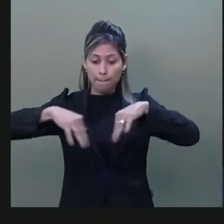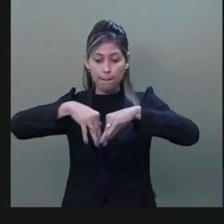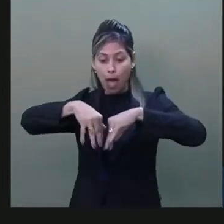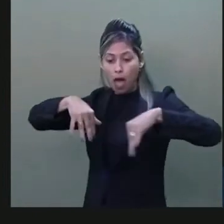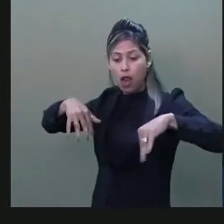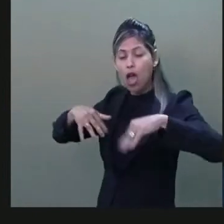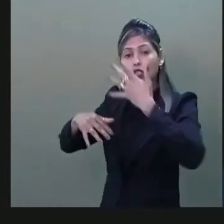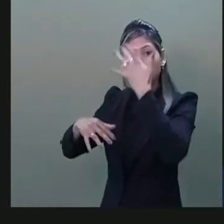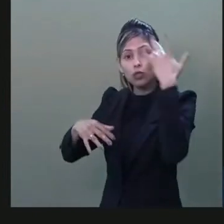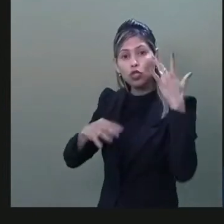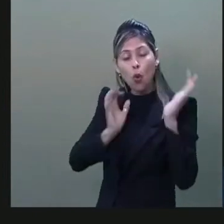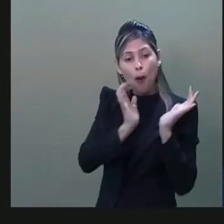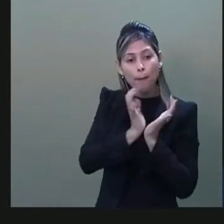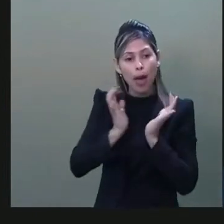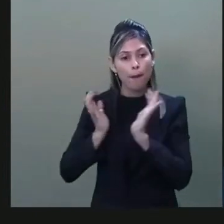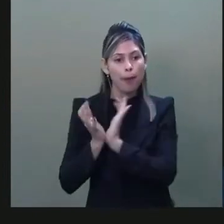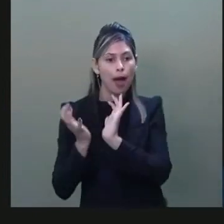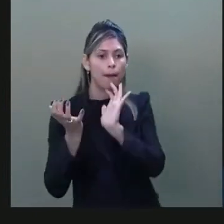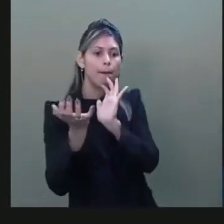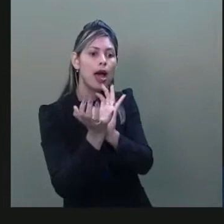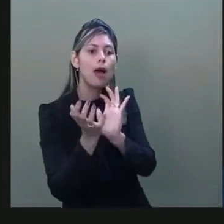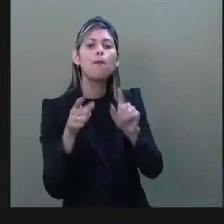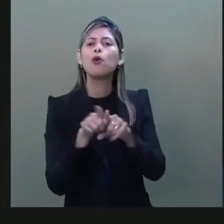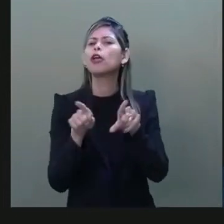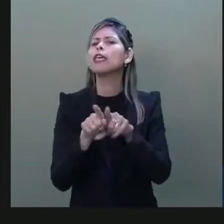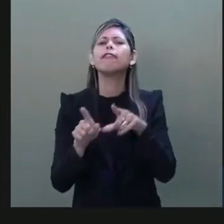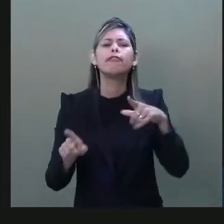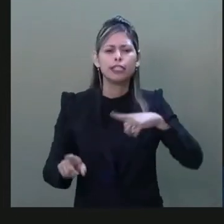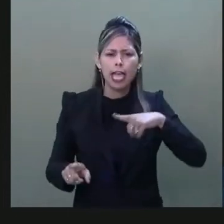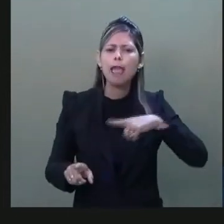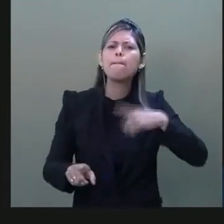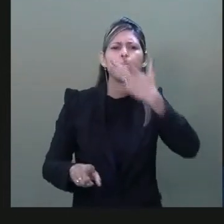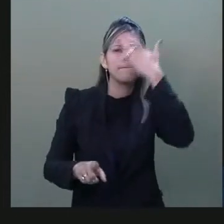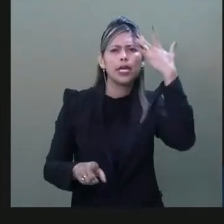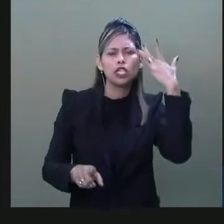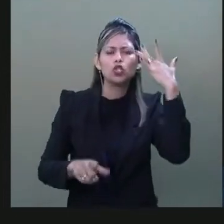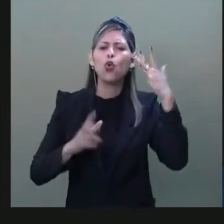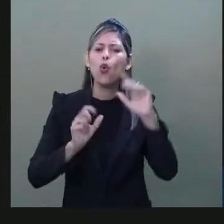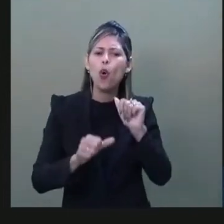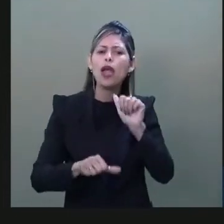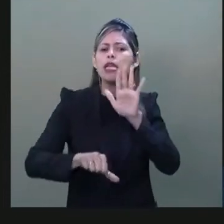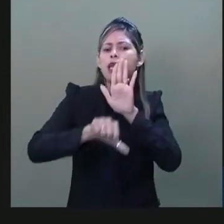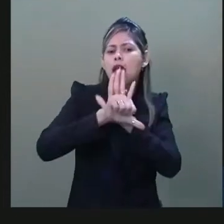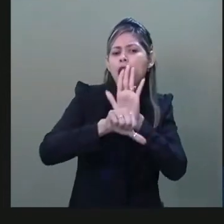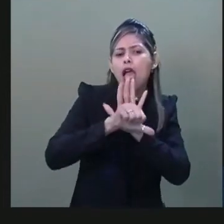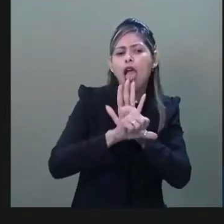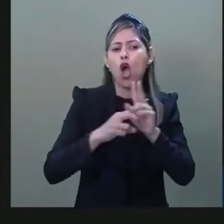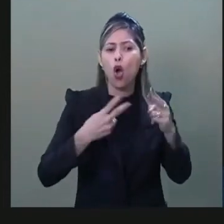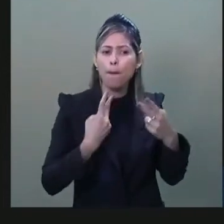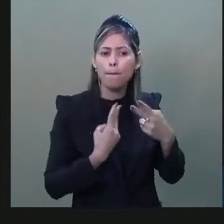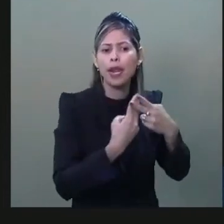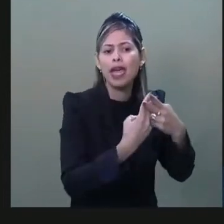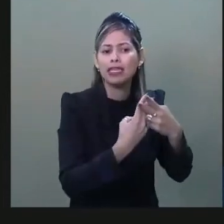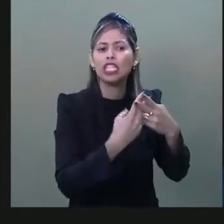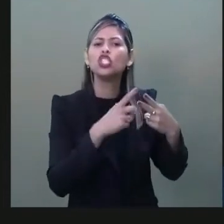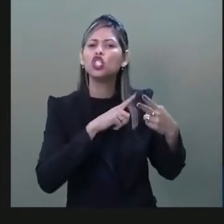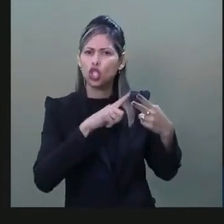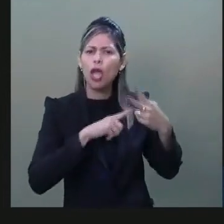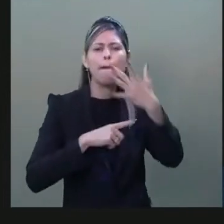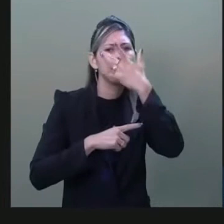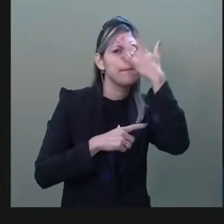presa aí na Academia da Polícia Federal porque estava ajoelhada na frente de um quartel rezando, senhorinhas, idosos,